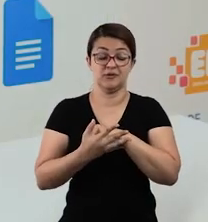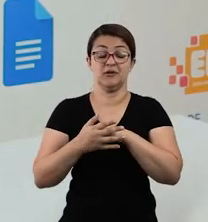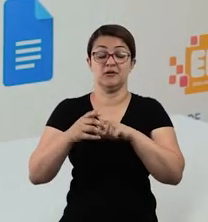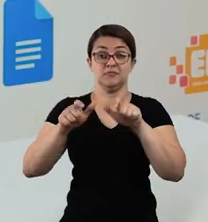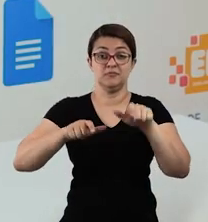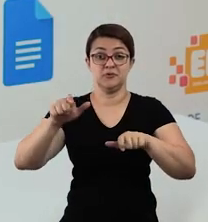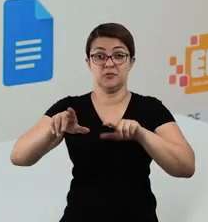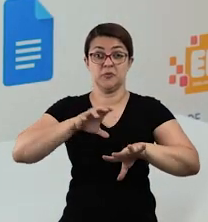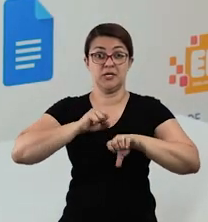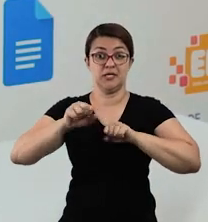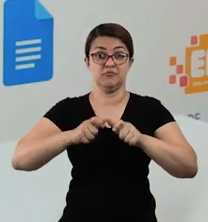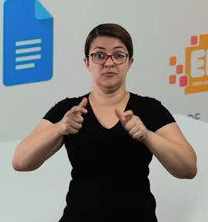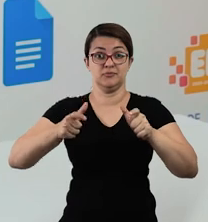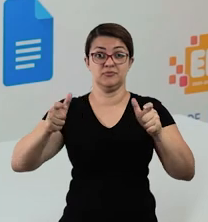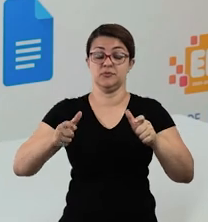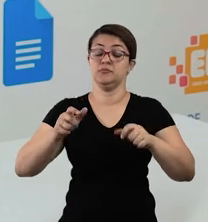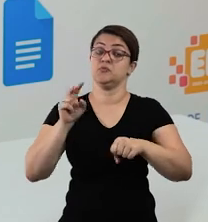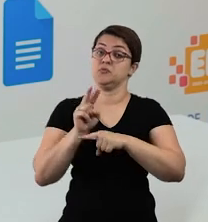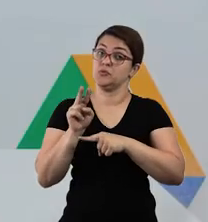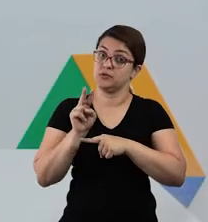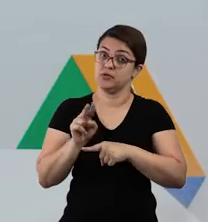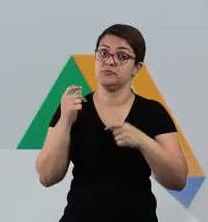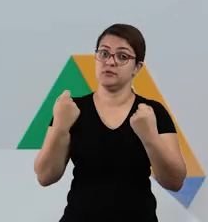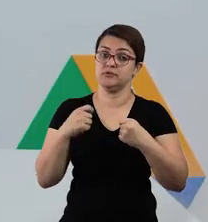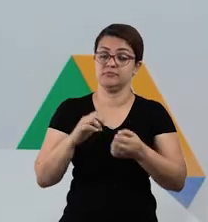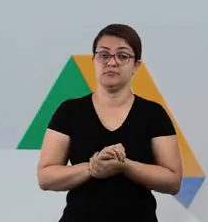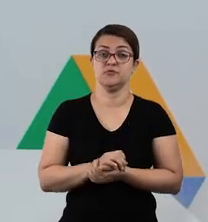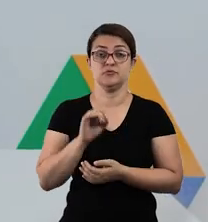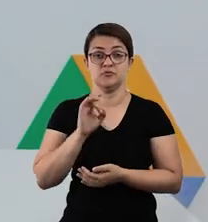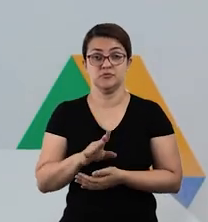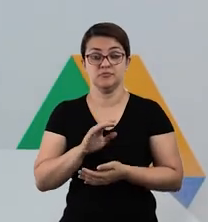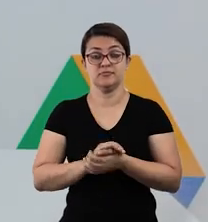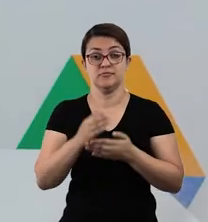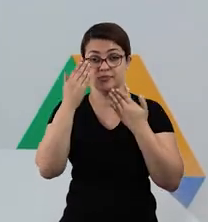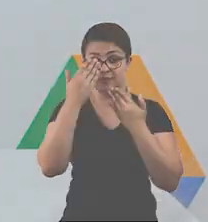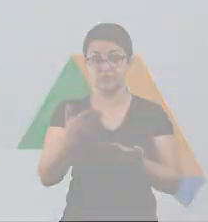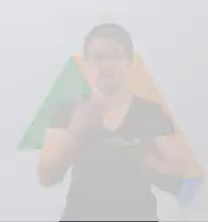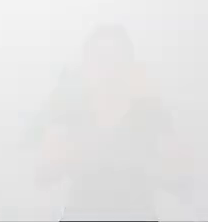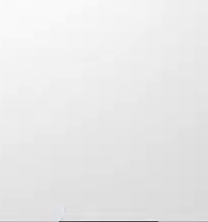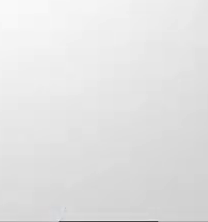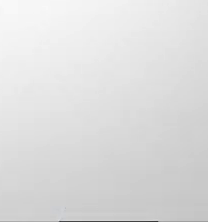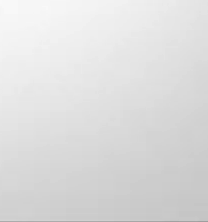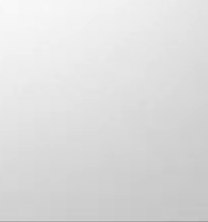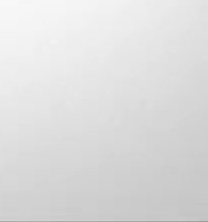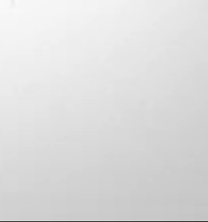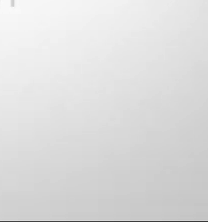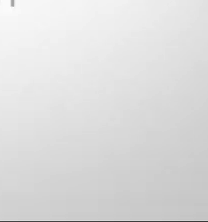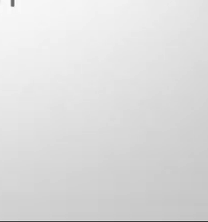então todo cuidado é pouco, tudo bem? Pessoal, por hoje é só. Muito obrigado!